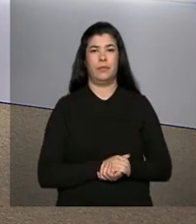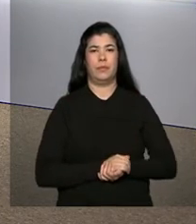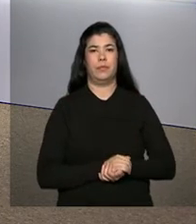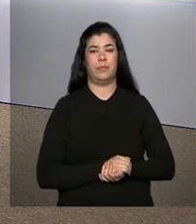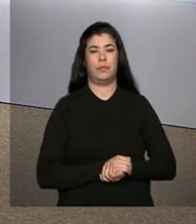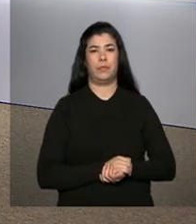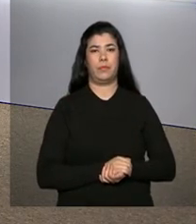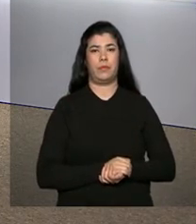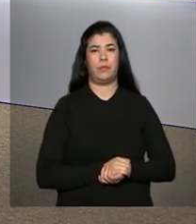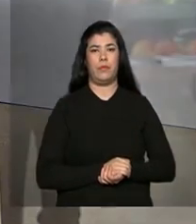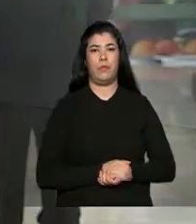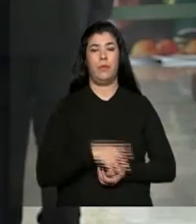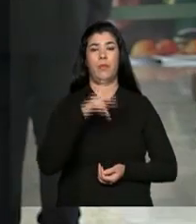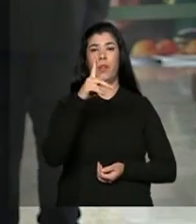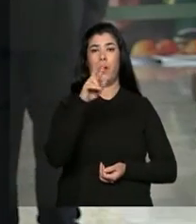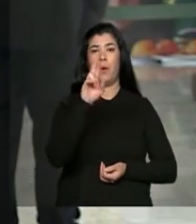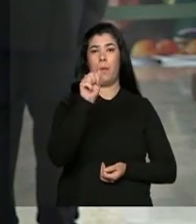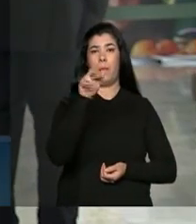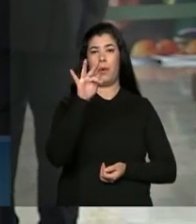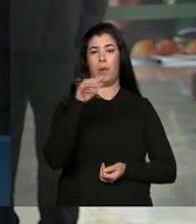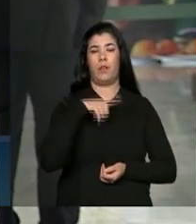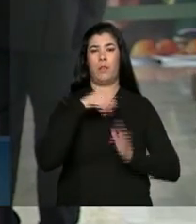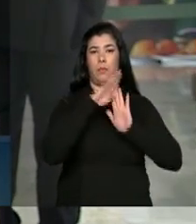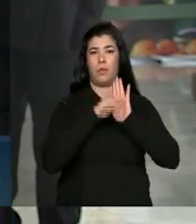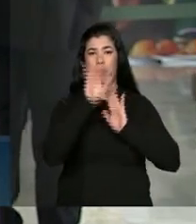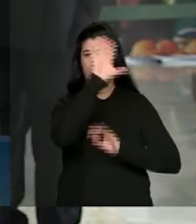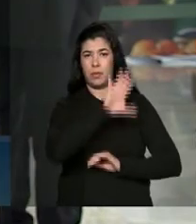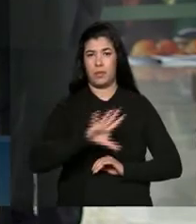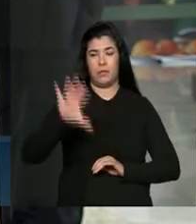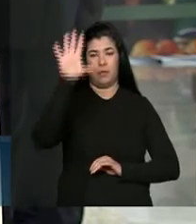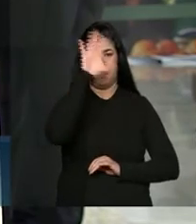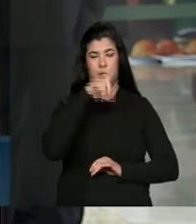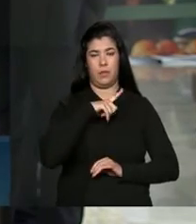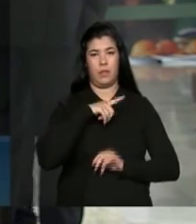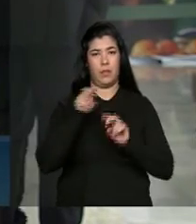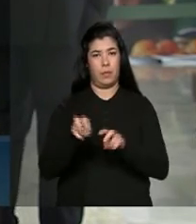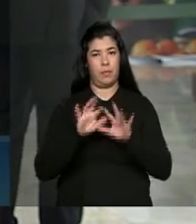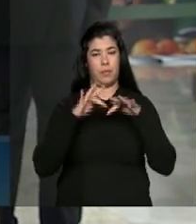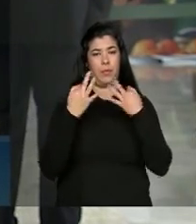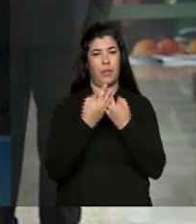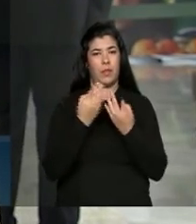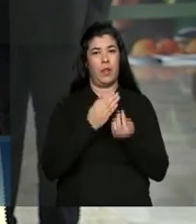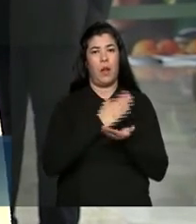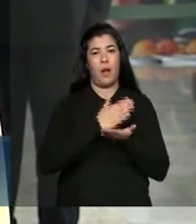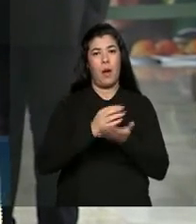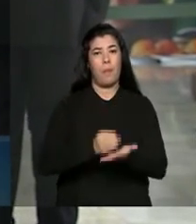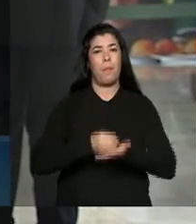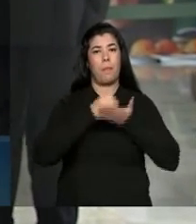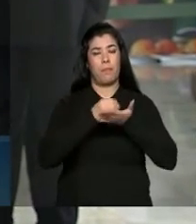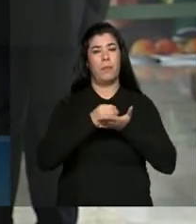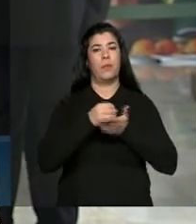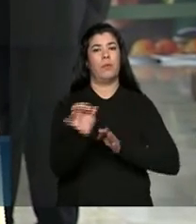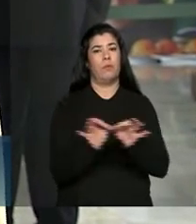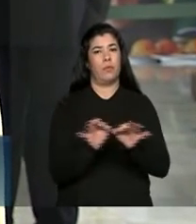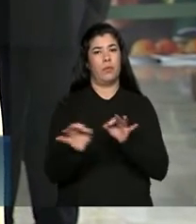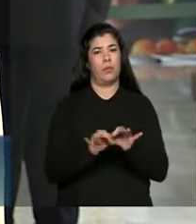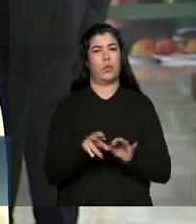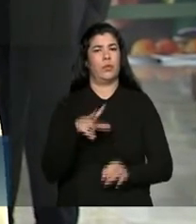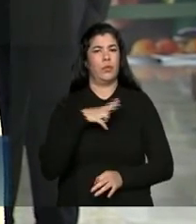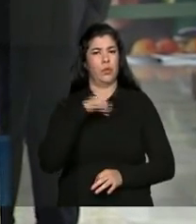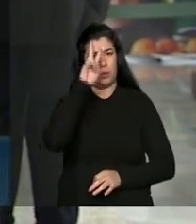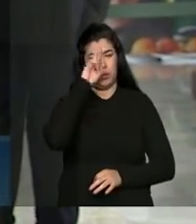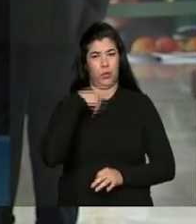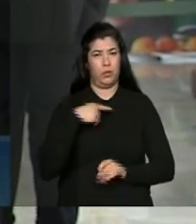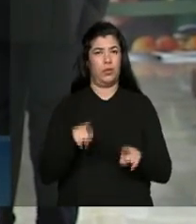Daniela, Pronaf, Programa Nacional de Fortalecimento da Agricultura Familiar, financia projetos individuais e coletivos